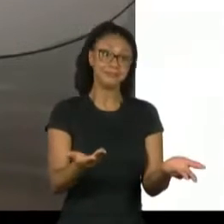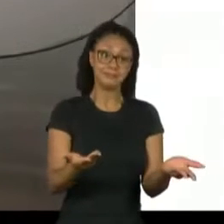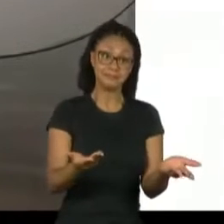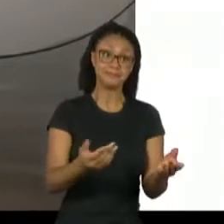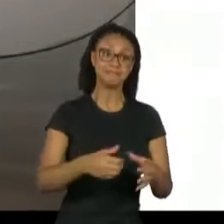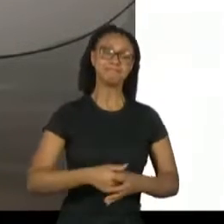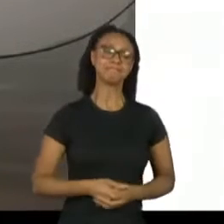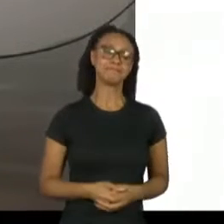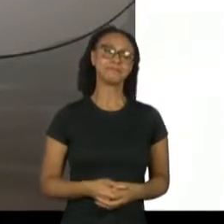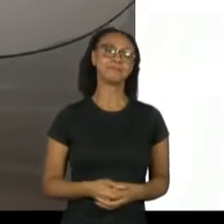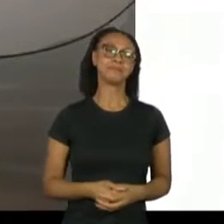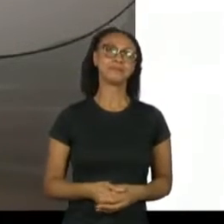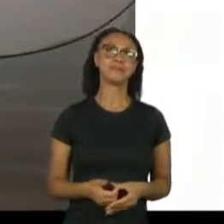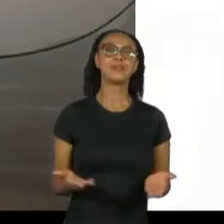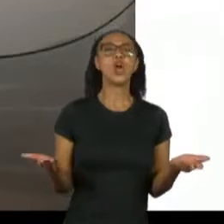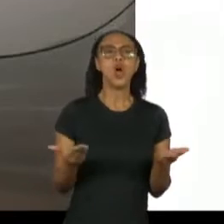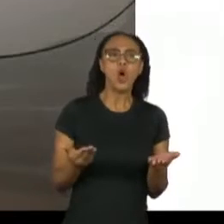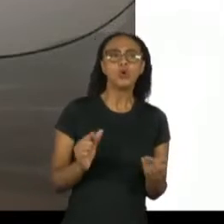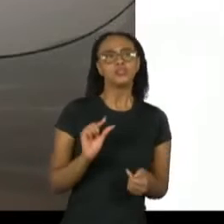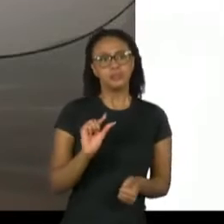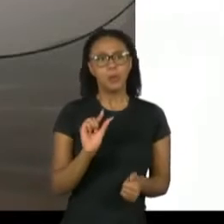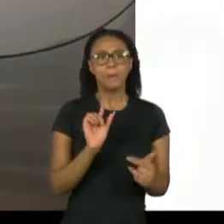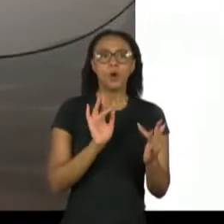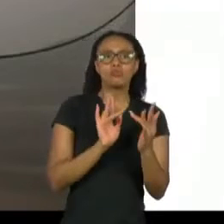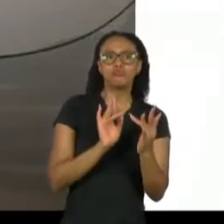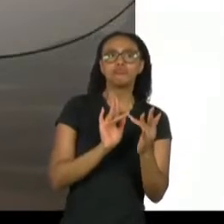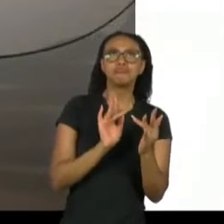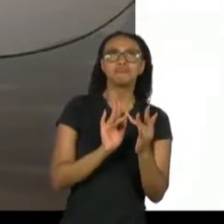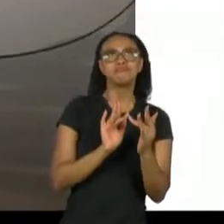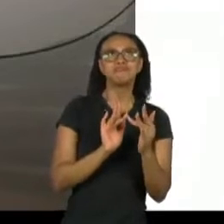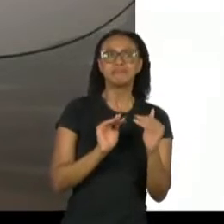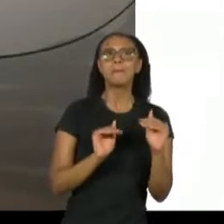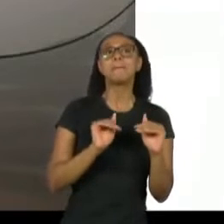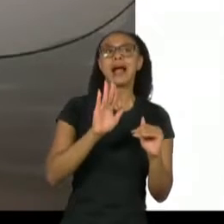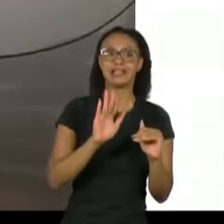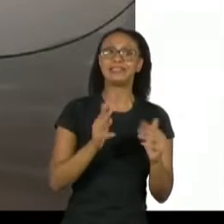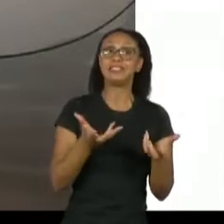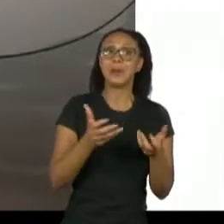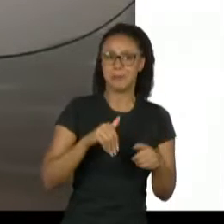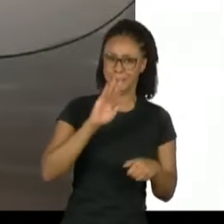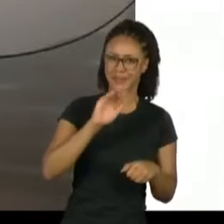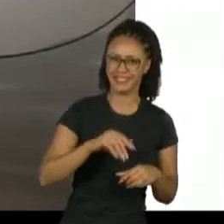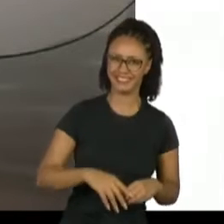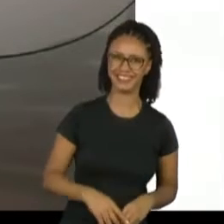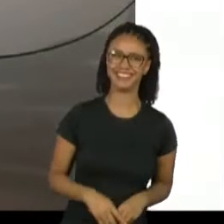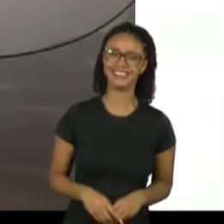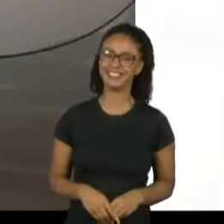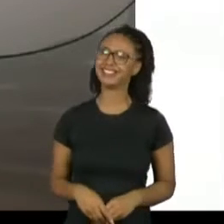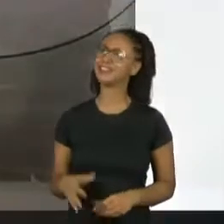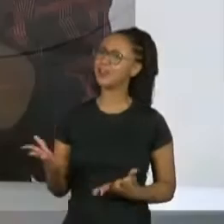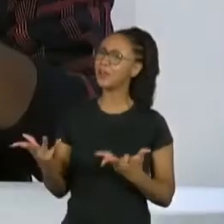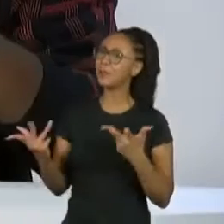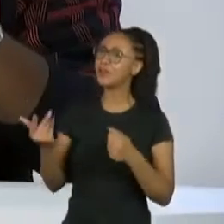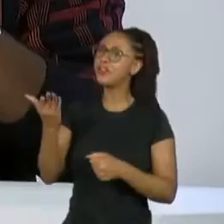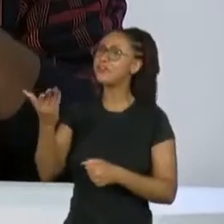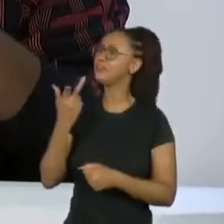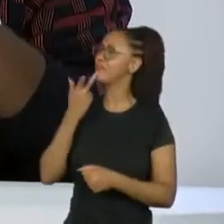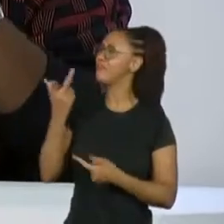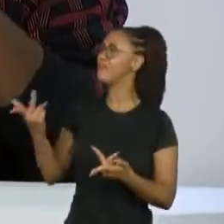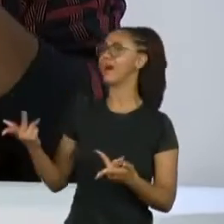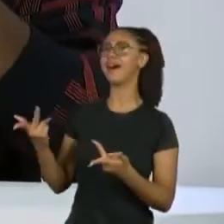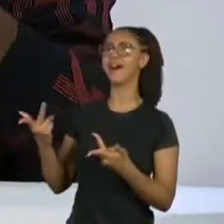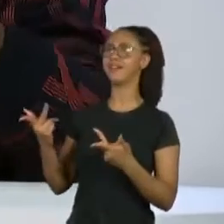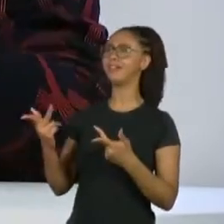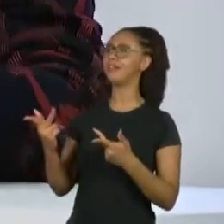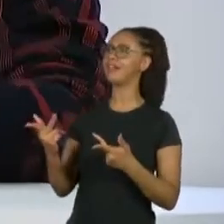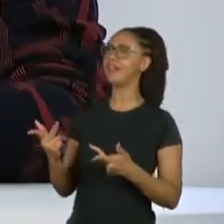E hoje eu estou com alguma intimidade e quero ter mais. Ah, muito incrível isso. Eu acho muito incrível que você consiga agora falar com o